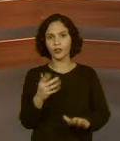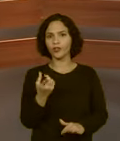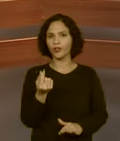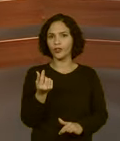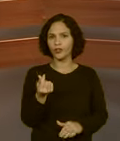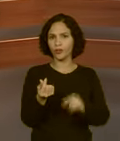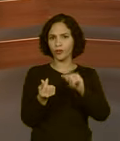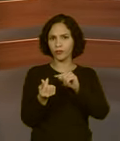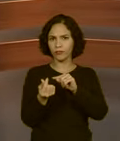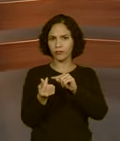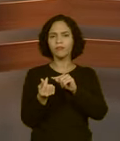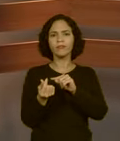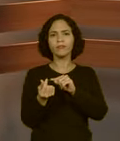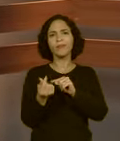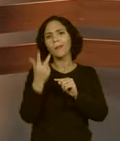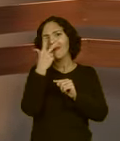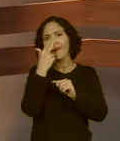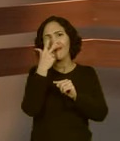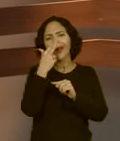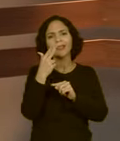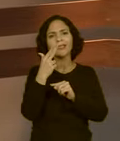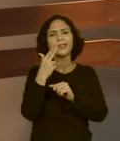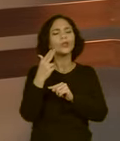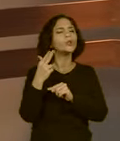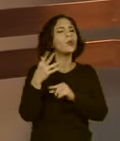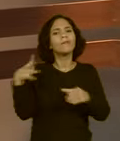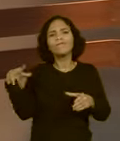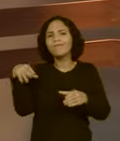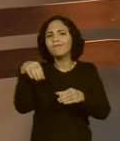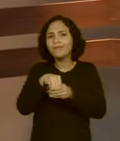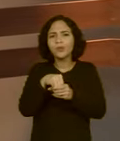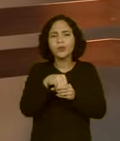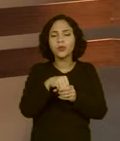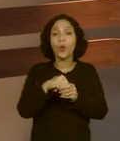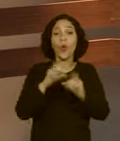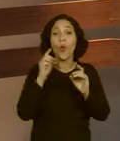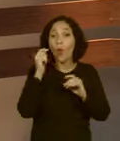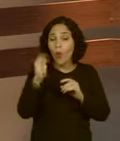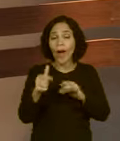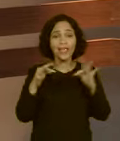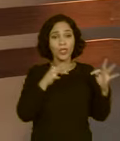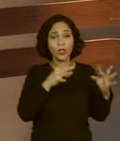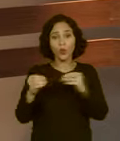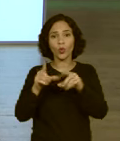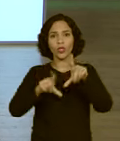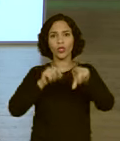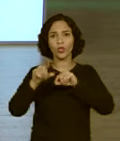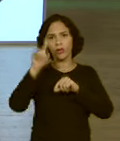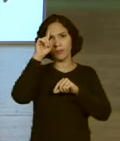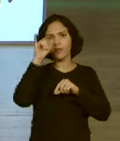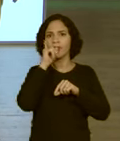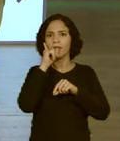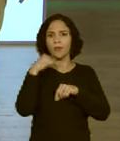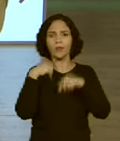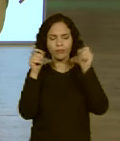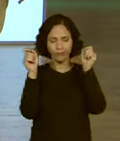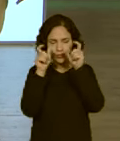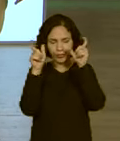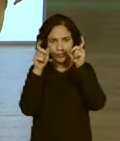dinheiro está presente em praticamente todas as escolhas do nosso dia a dia. Desde a hora que a gente levanta de manhã,